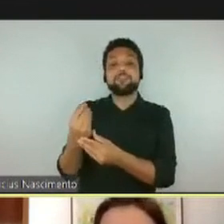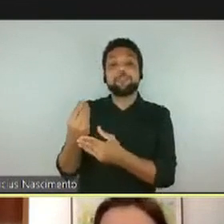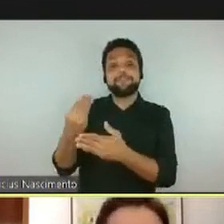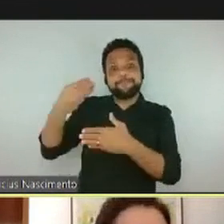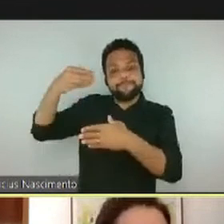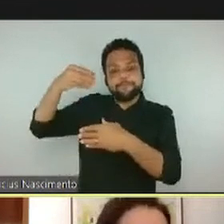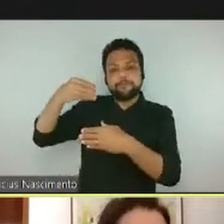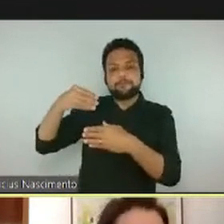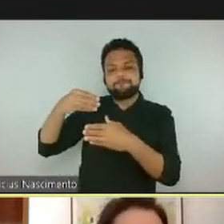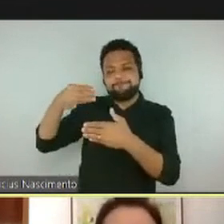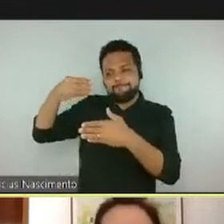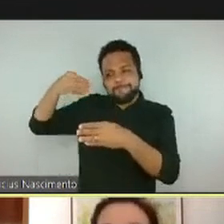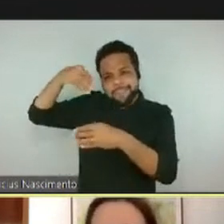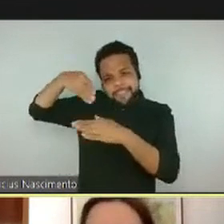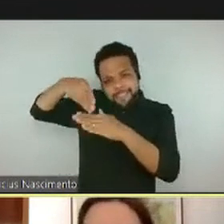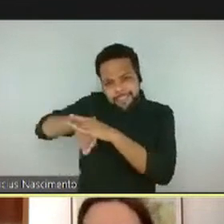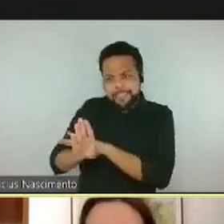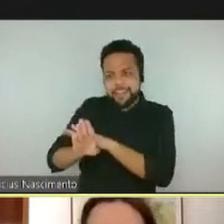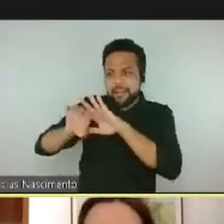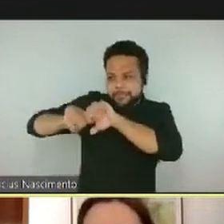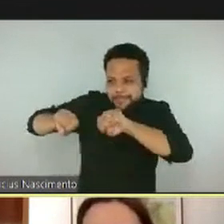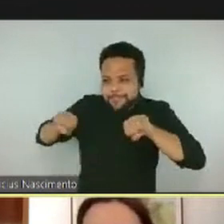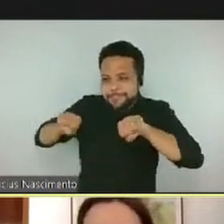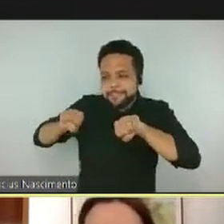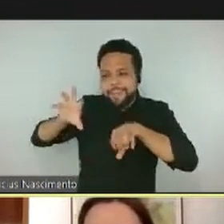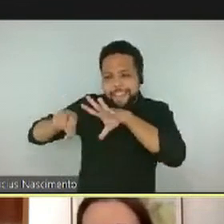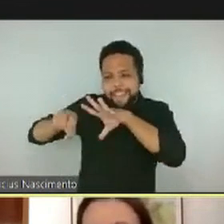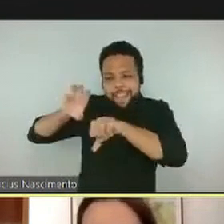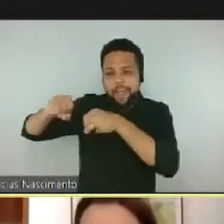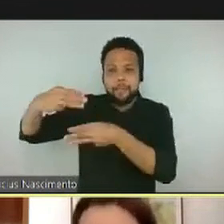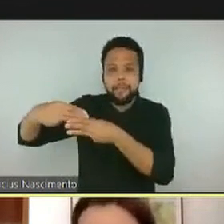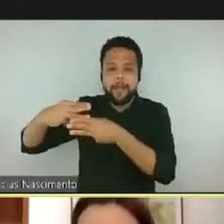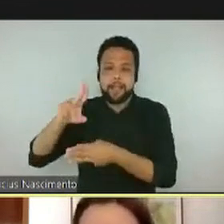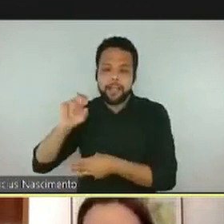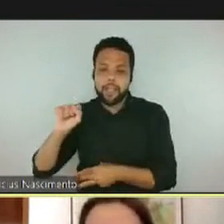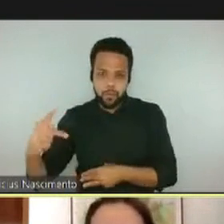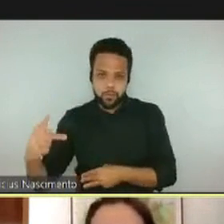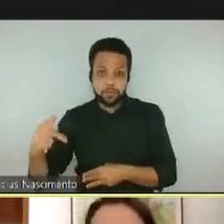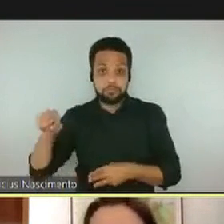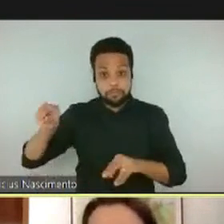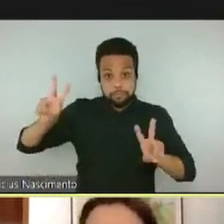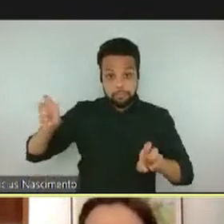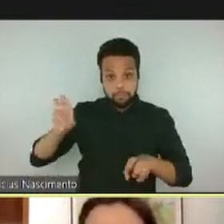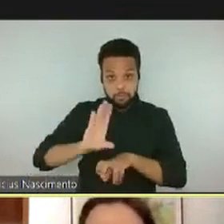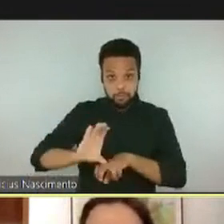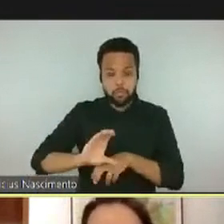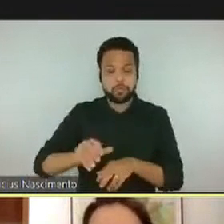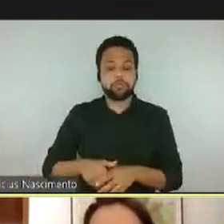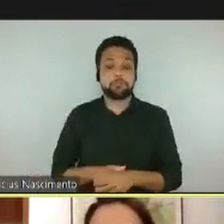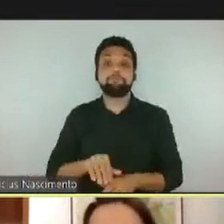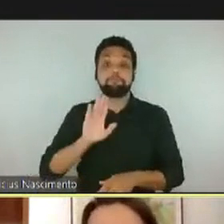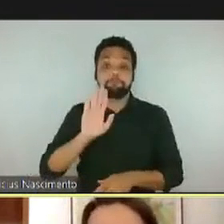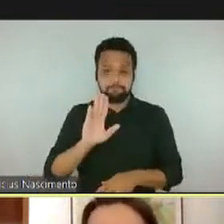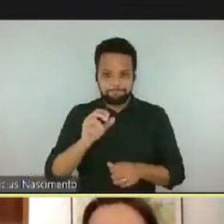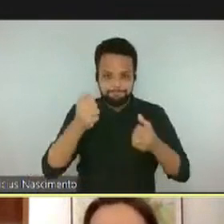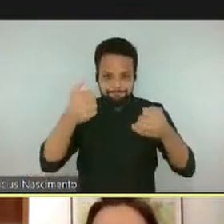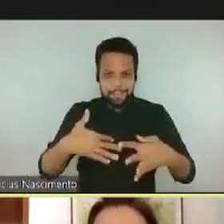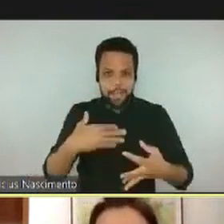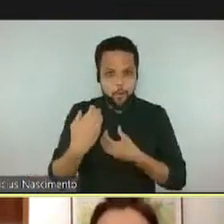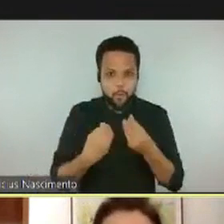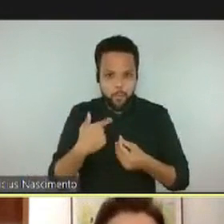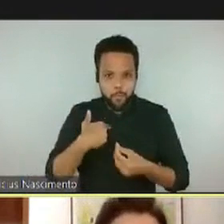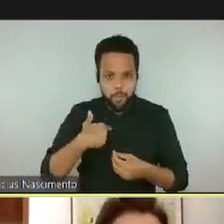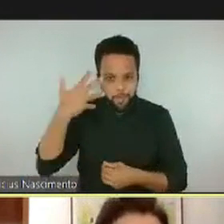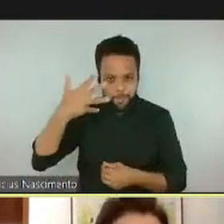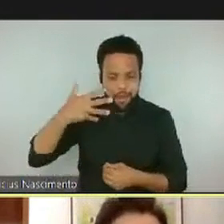Esse curso, eu só queria avisar para vocês, eu vou seguir um texto e vou mudando as imagens, espero que fique claro e